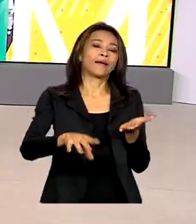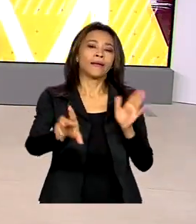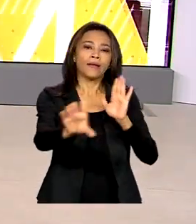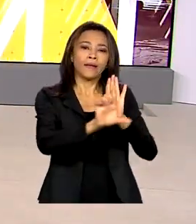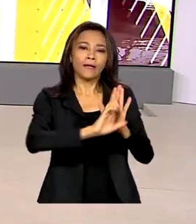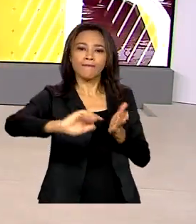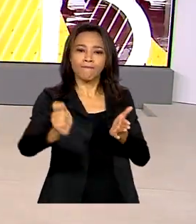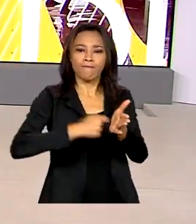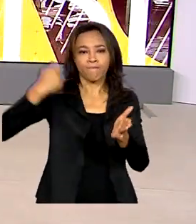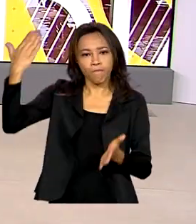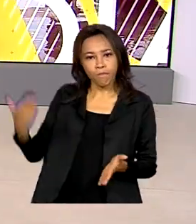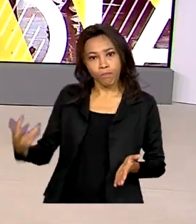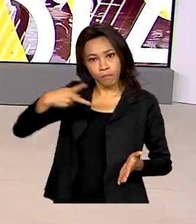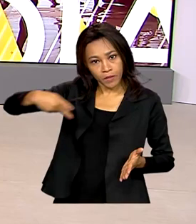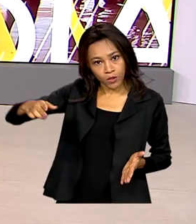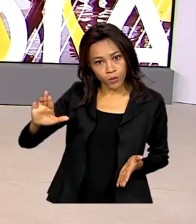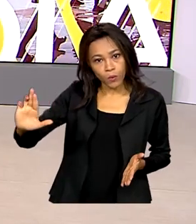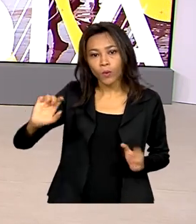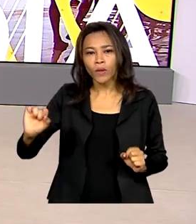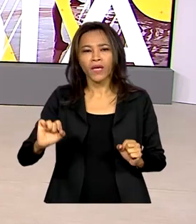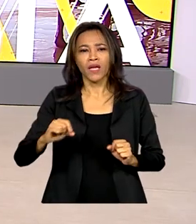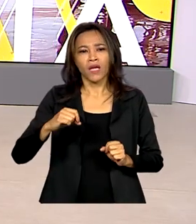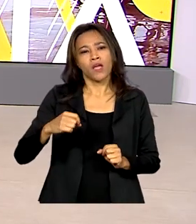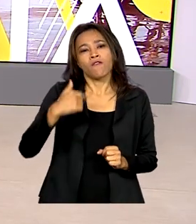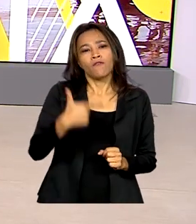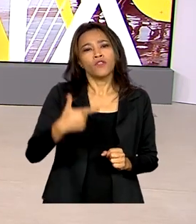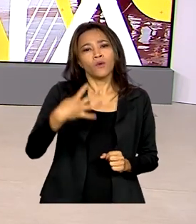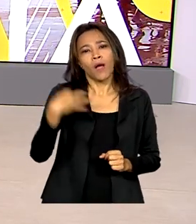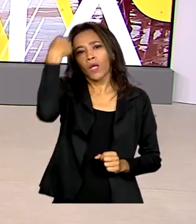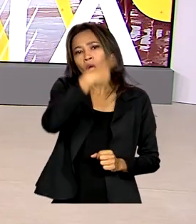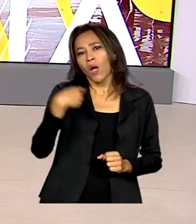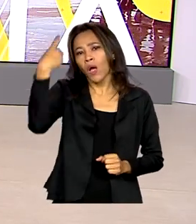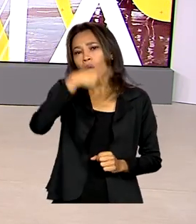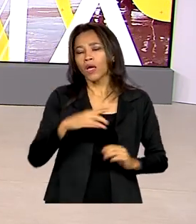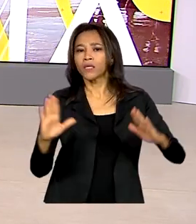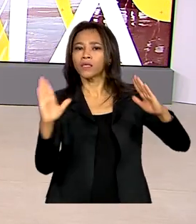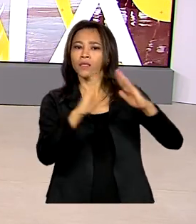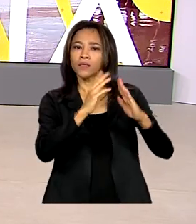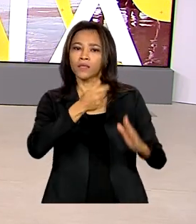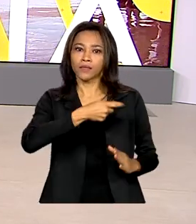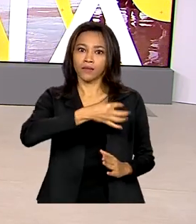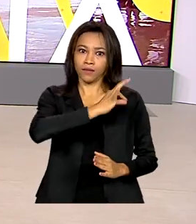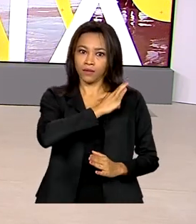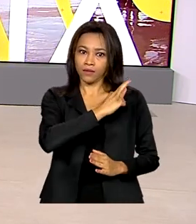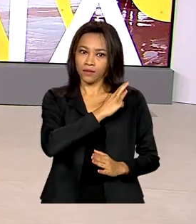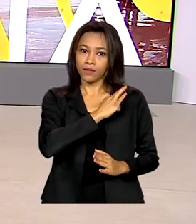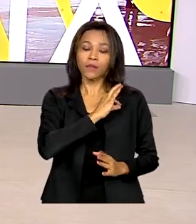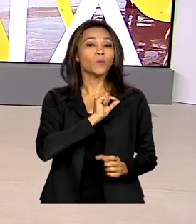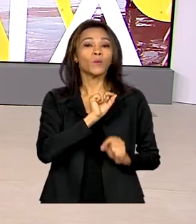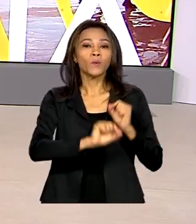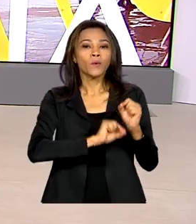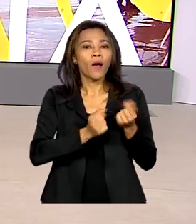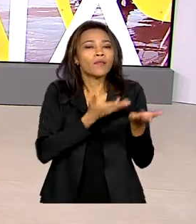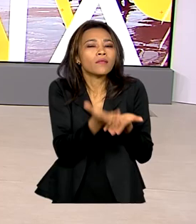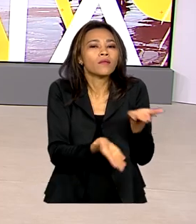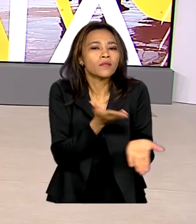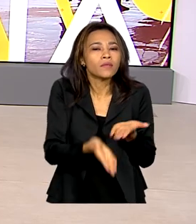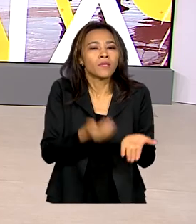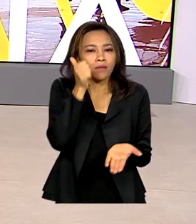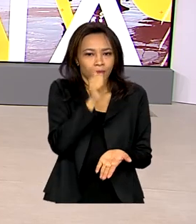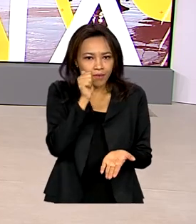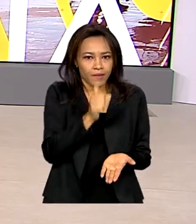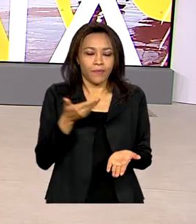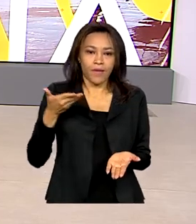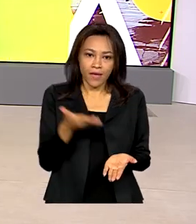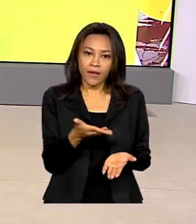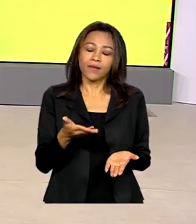Lula, que prevê o funcionamento 24 horas de delegacias especializadas de atendimento à mulher. Além do suporte policial,